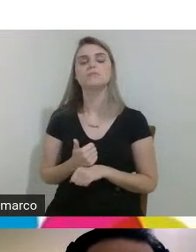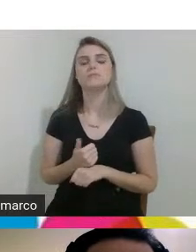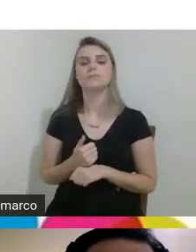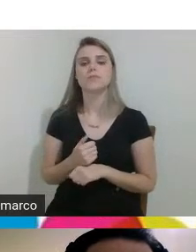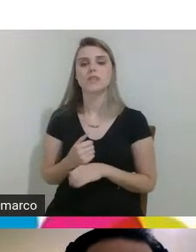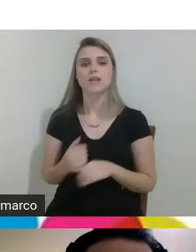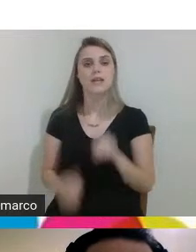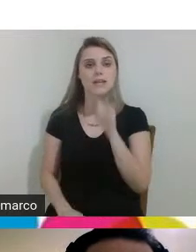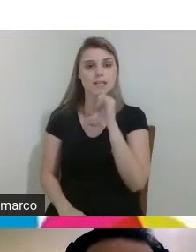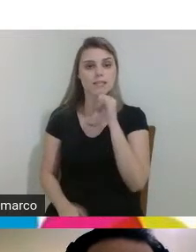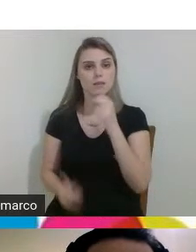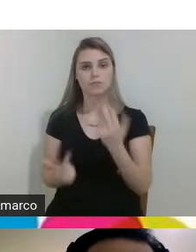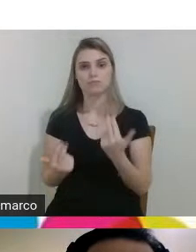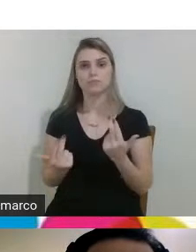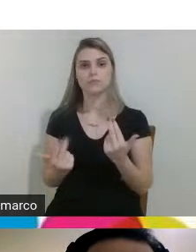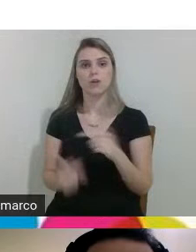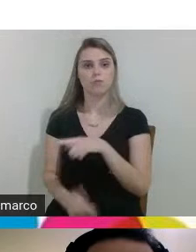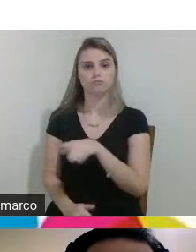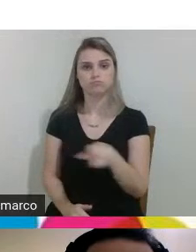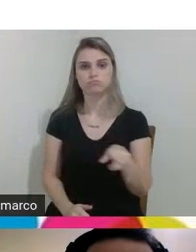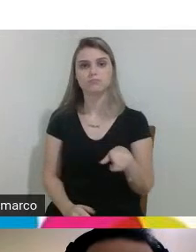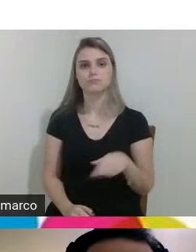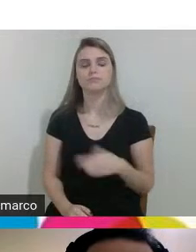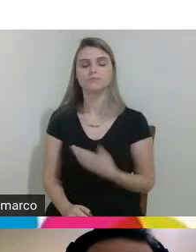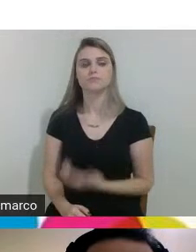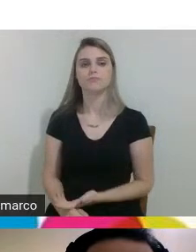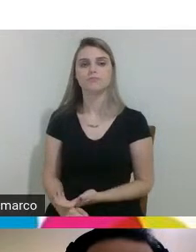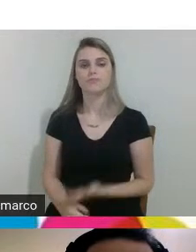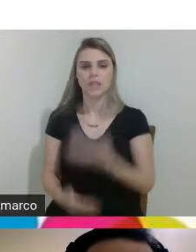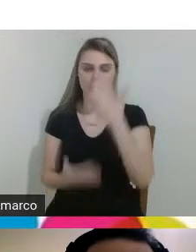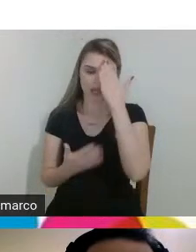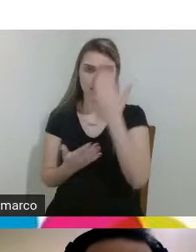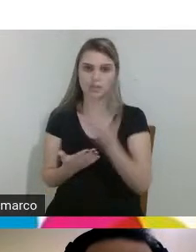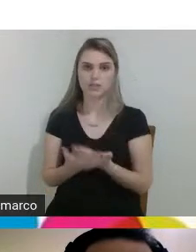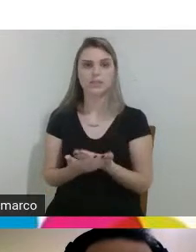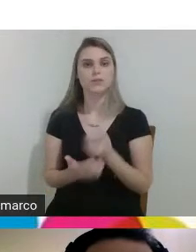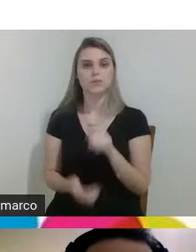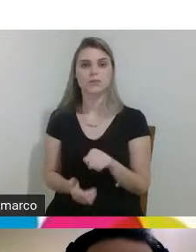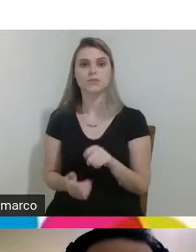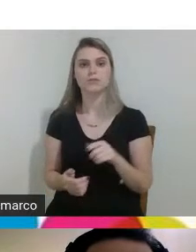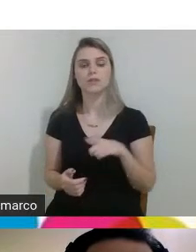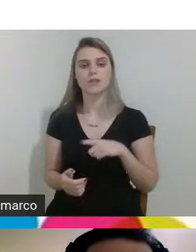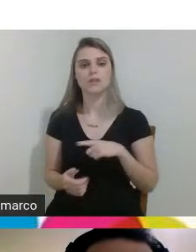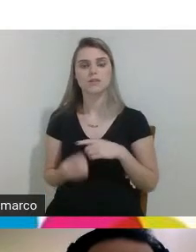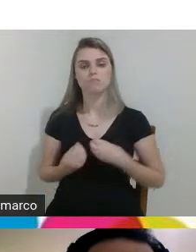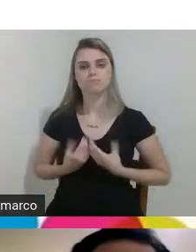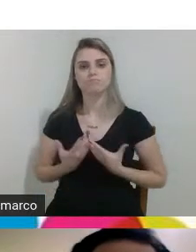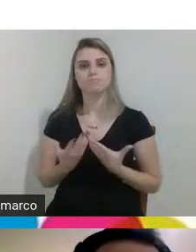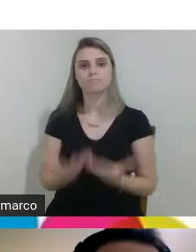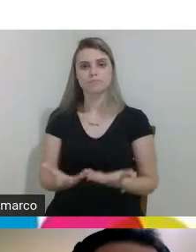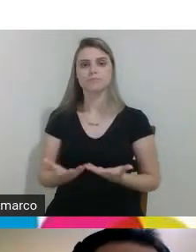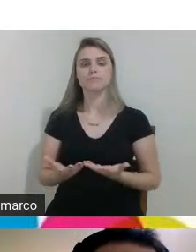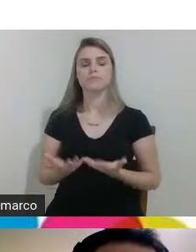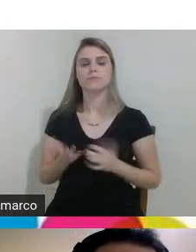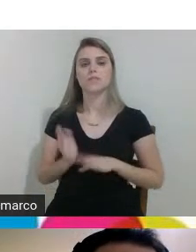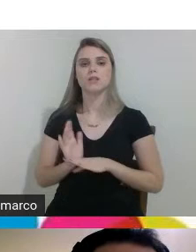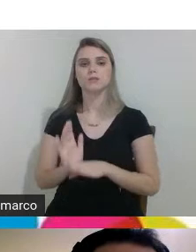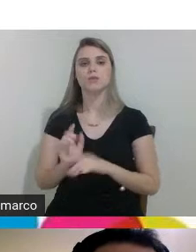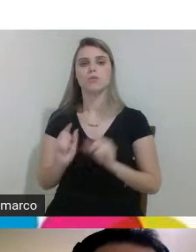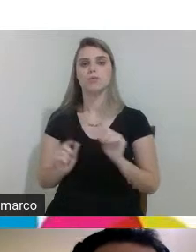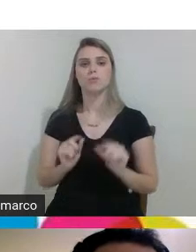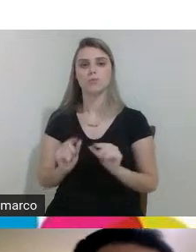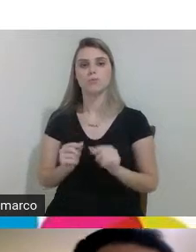exemplares que nem vocês né que acreditam nessa causa e estão aí se doando um pouco para que a coisa aconteça